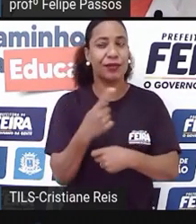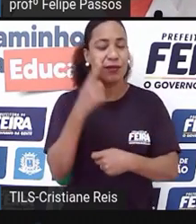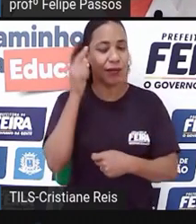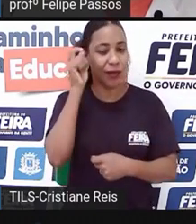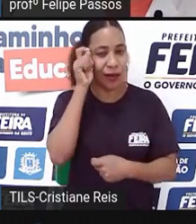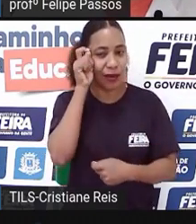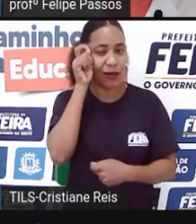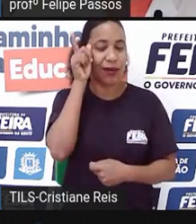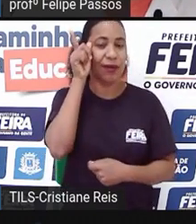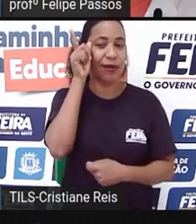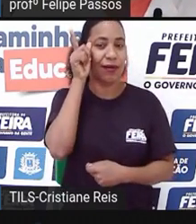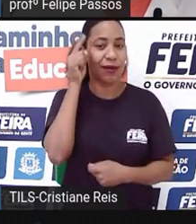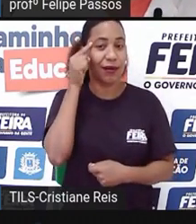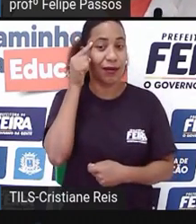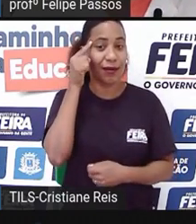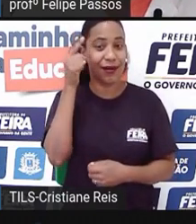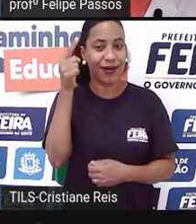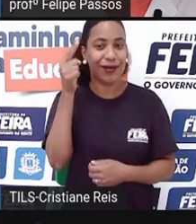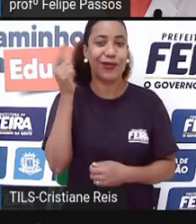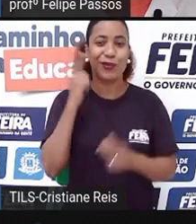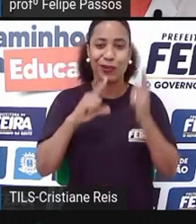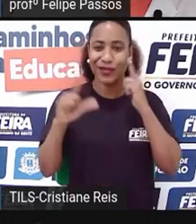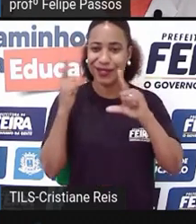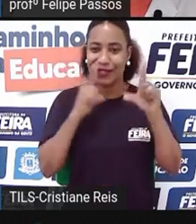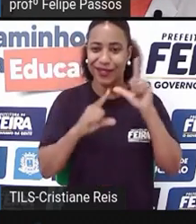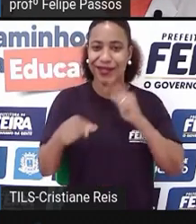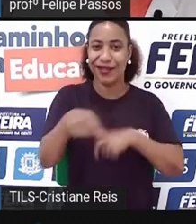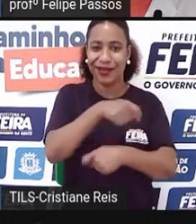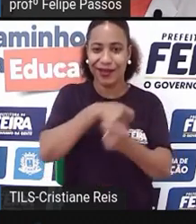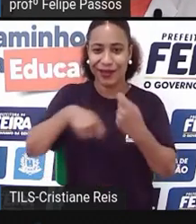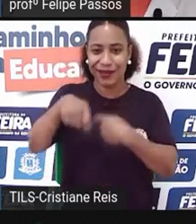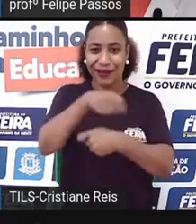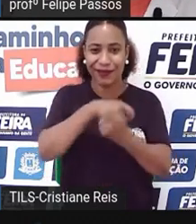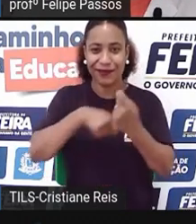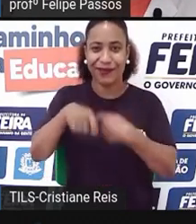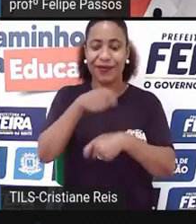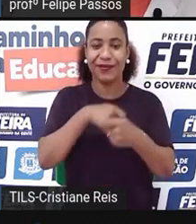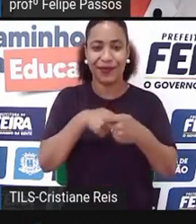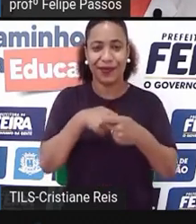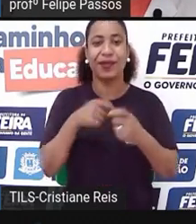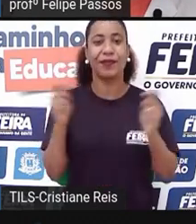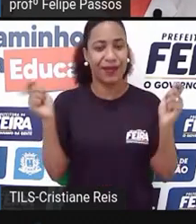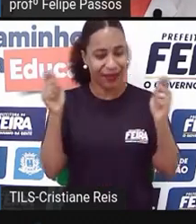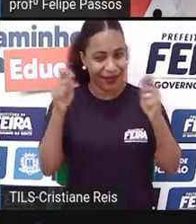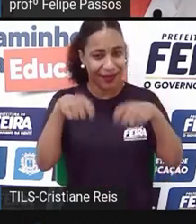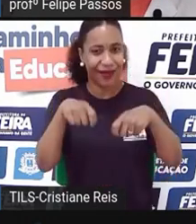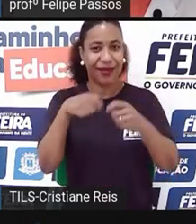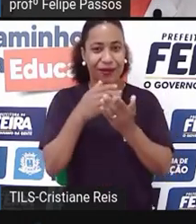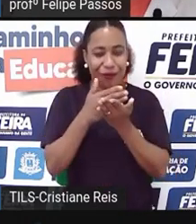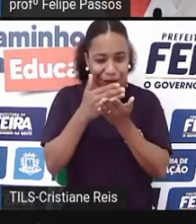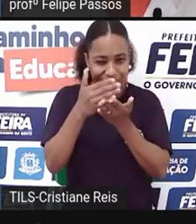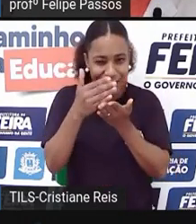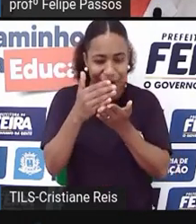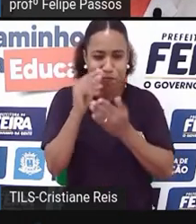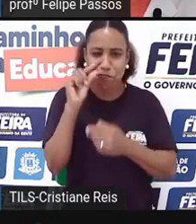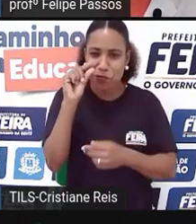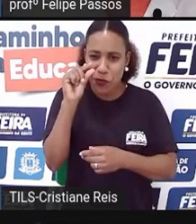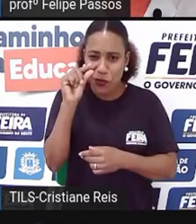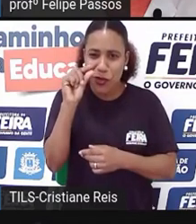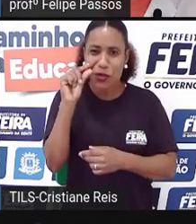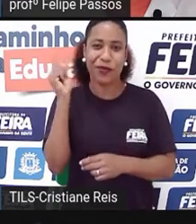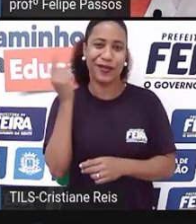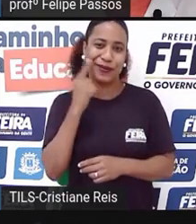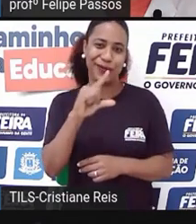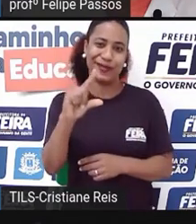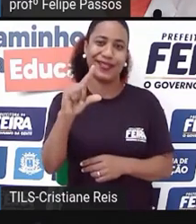esse entendimento chegar de forma a entender que dá sim para começar bem pequenininho e esse